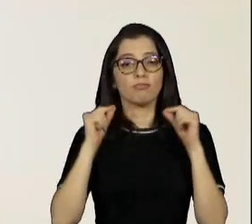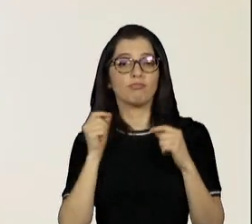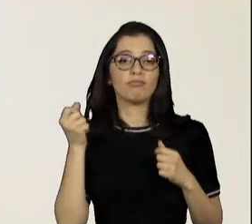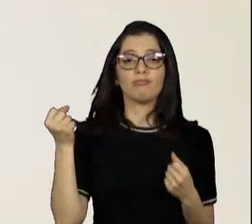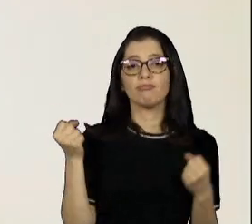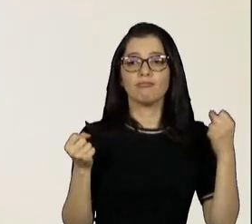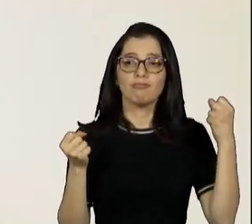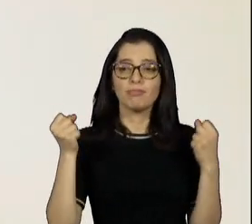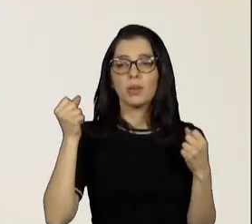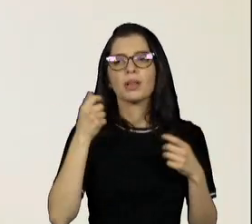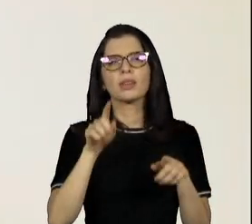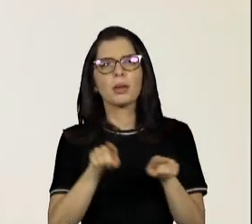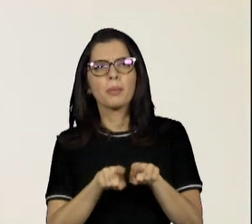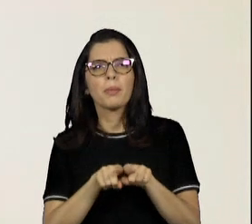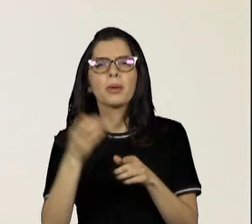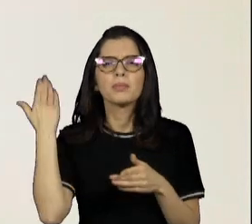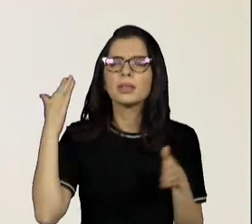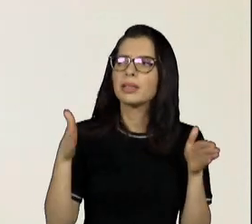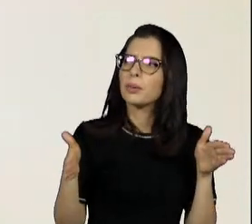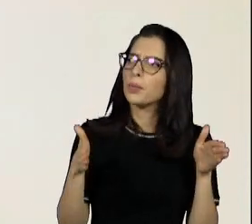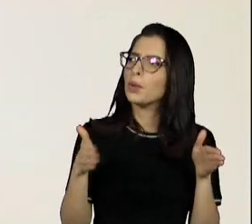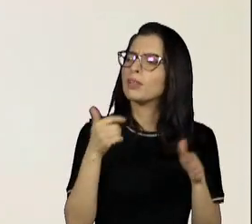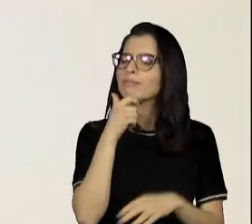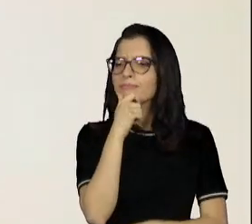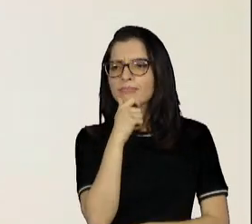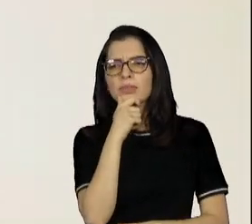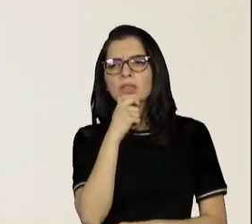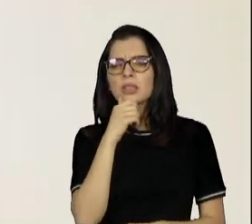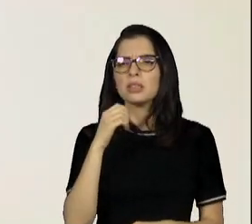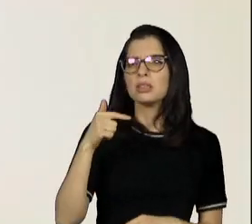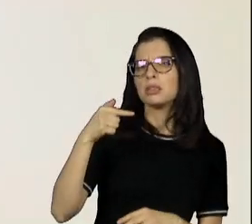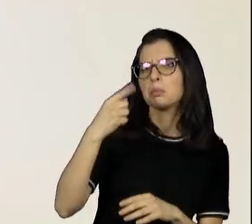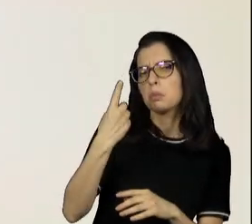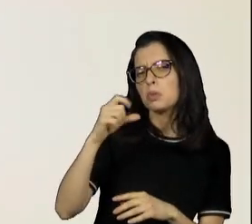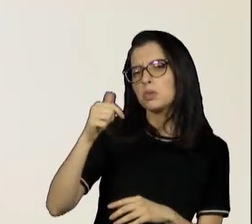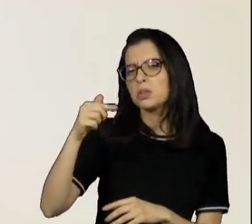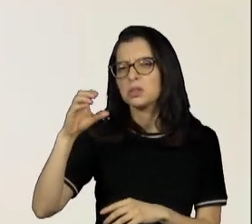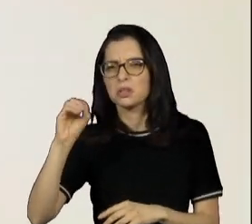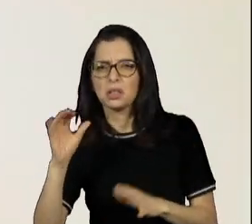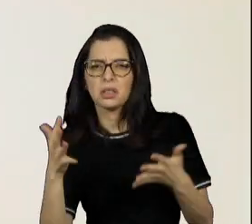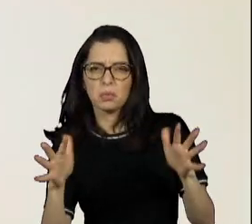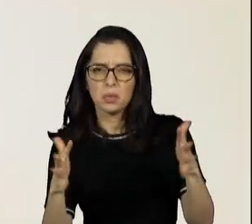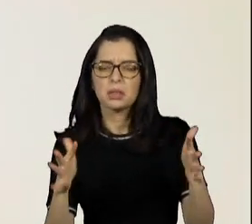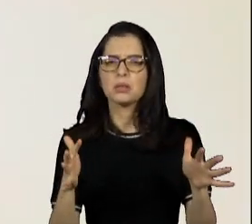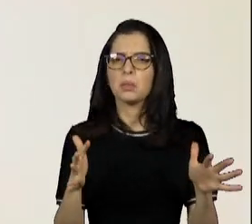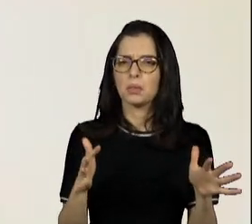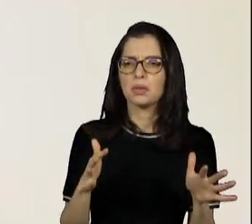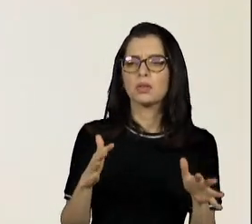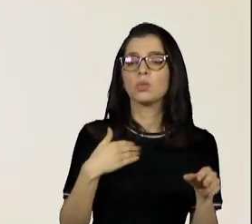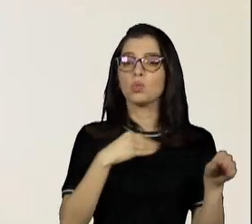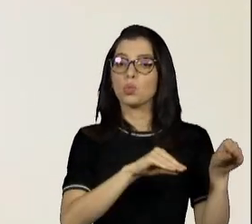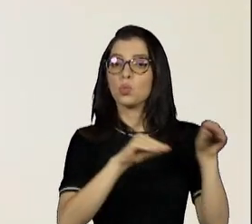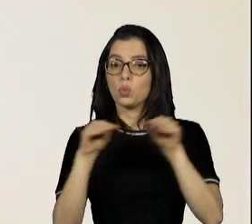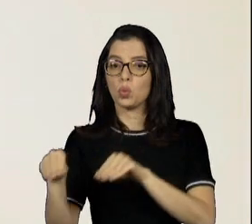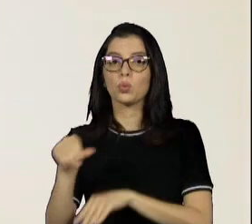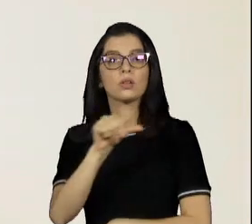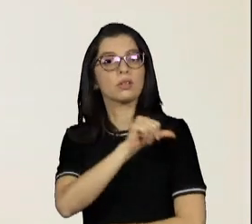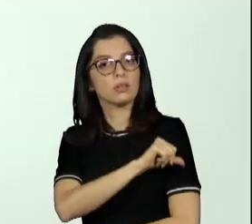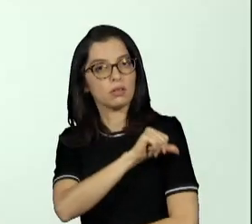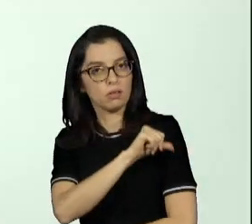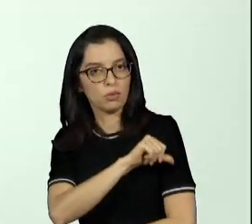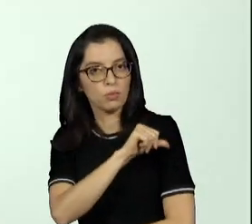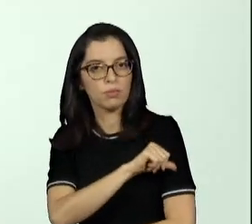naquela época, nos anos 70. Quando eu vim em 70 para o Rio de Janeiro,